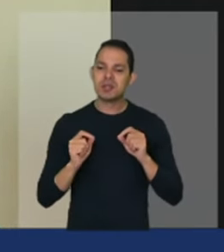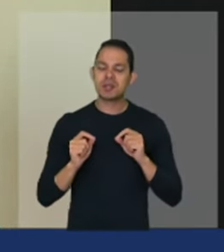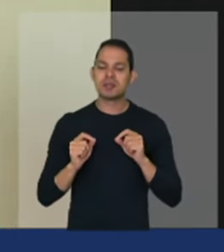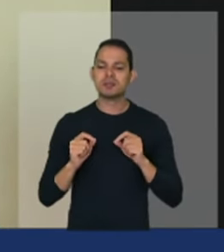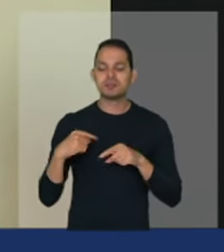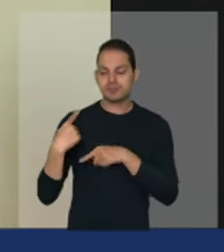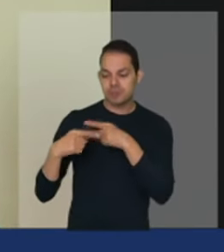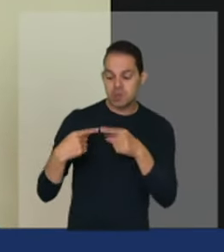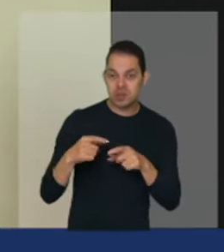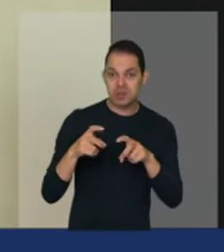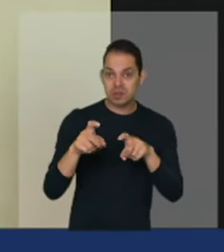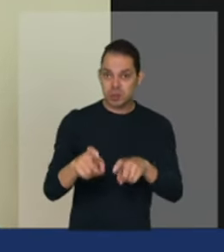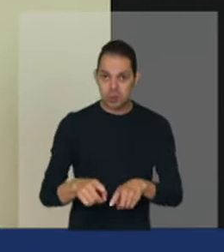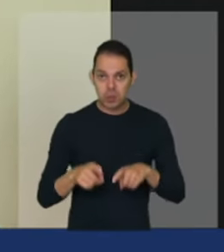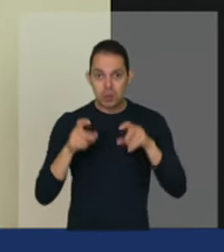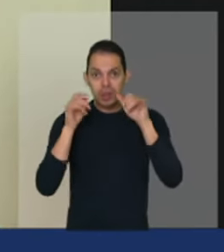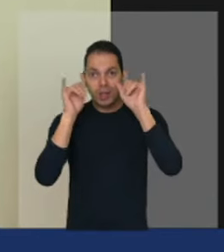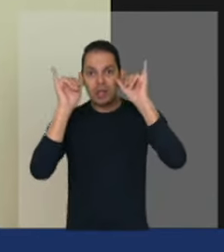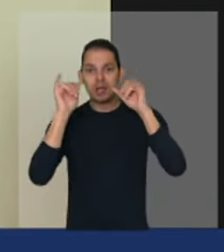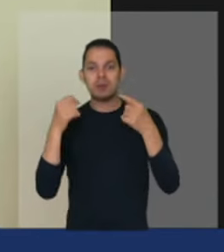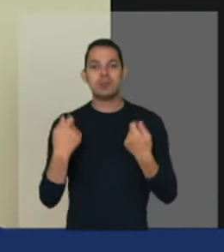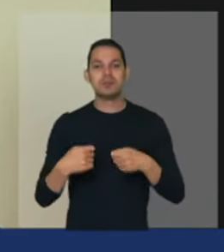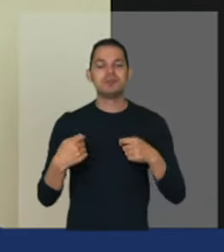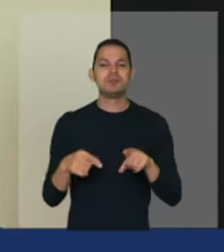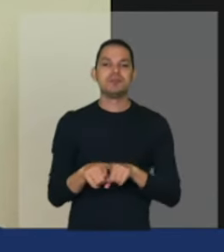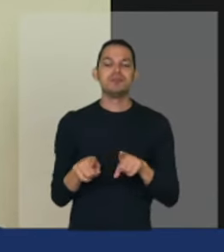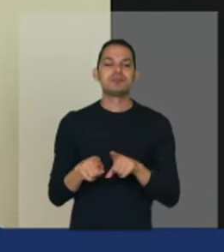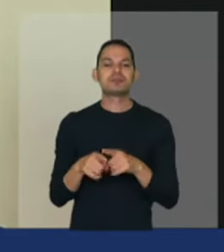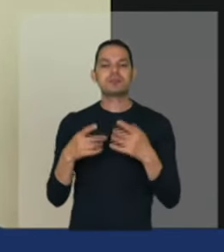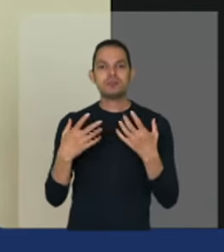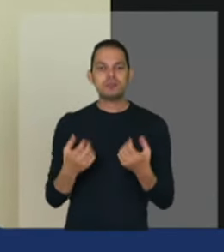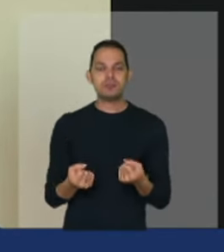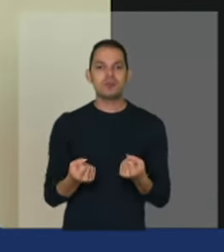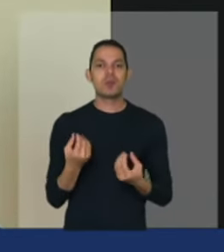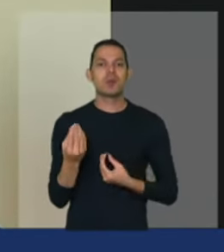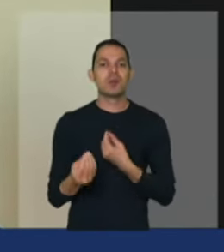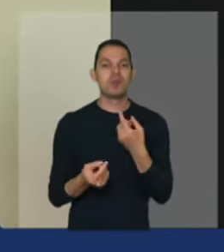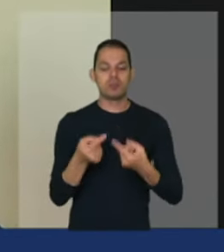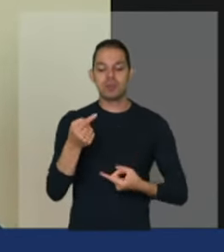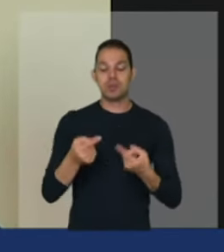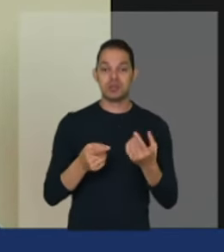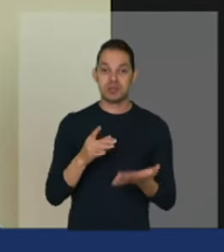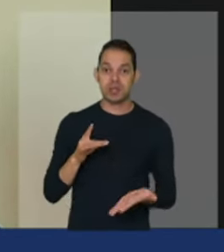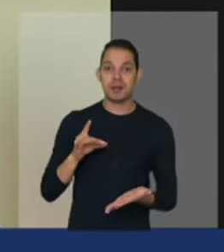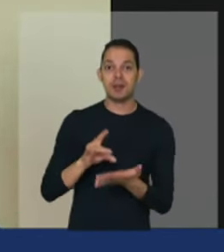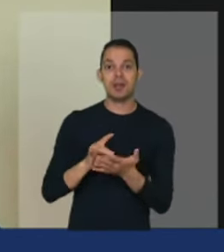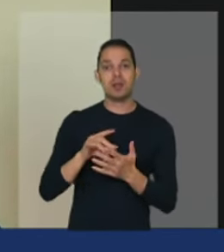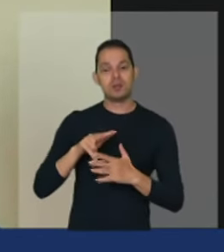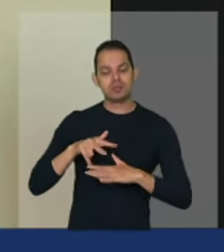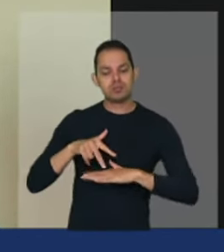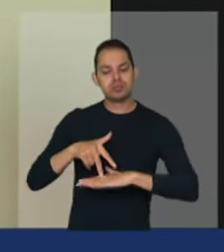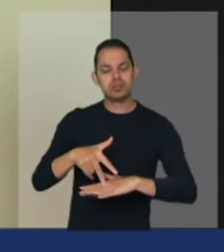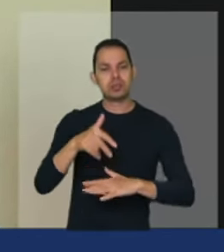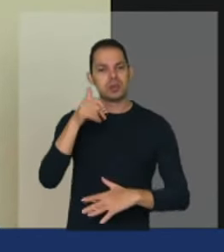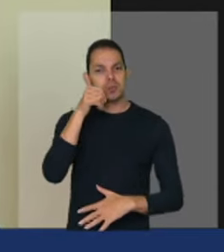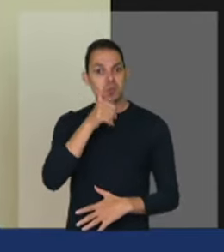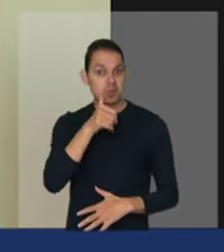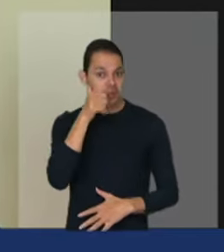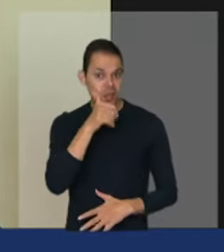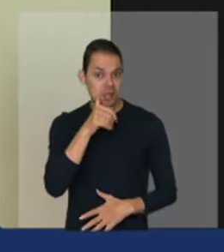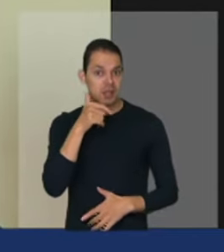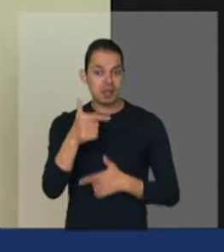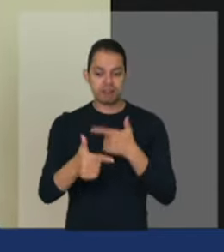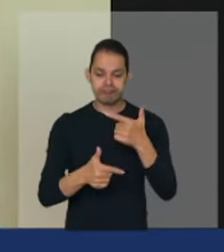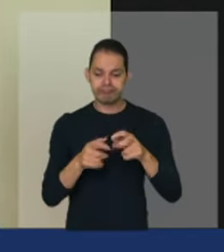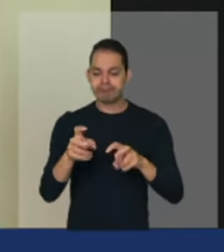campo precisa de reconhecer através de políticas concretas o protagonismo da mulher do campo também pelo